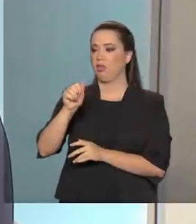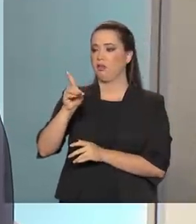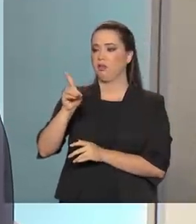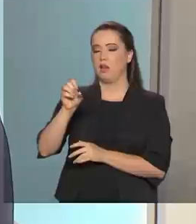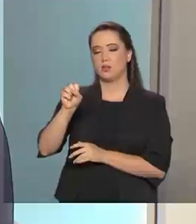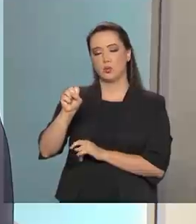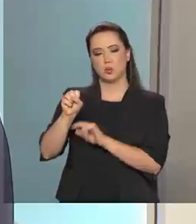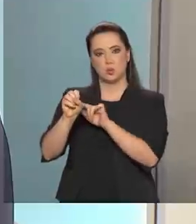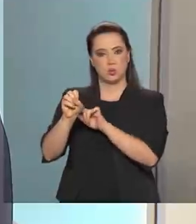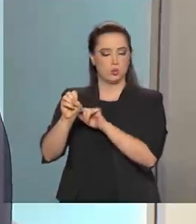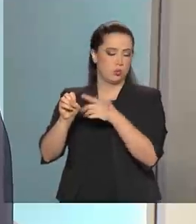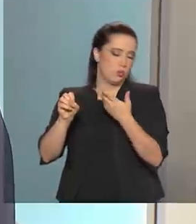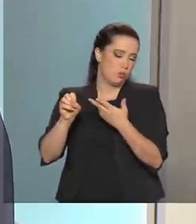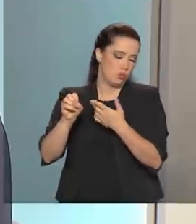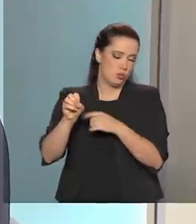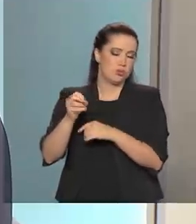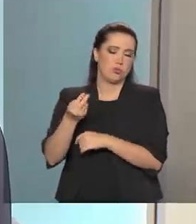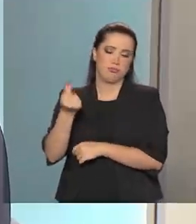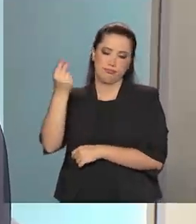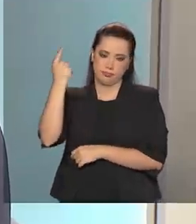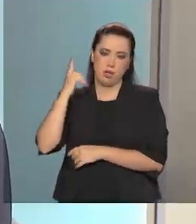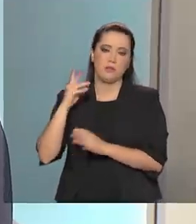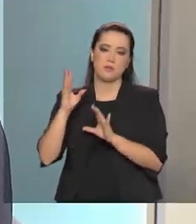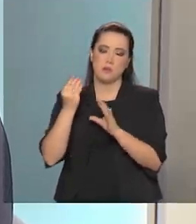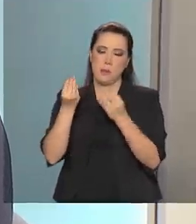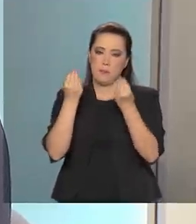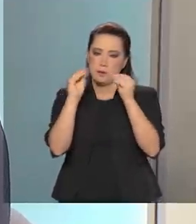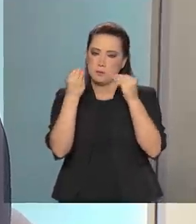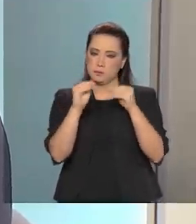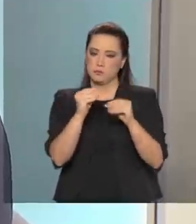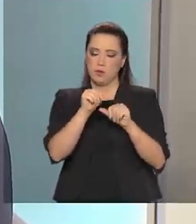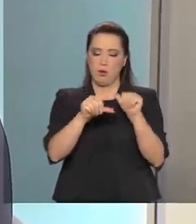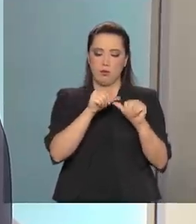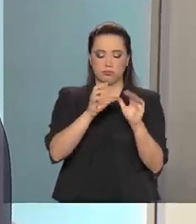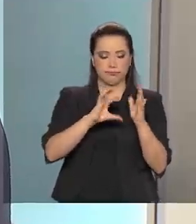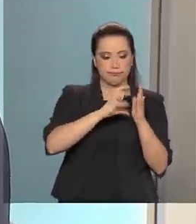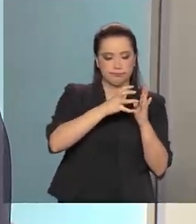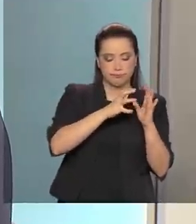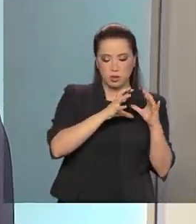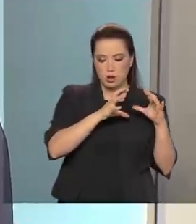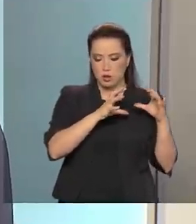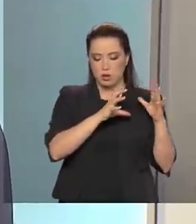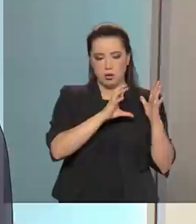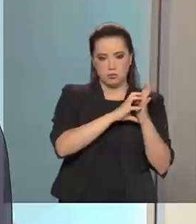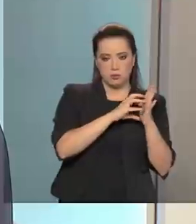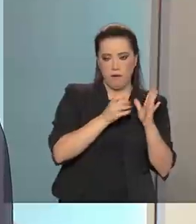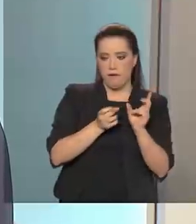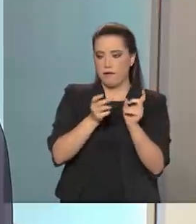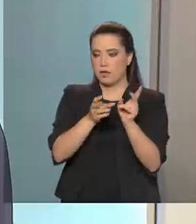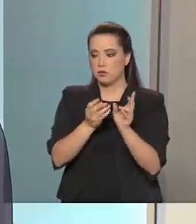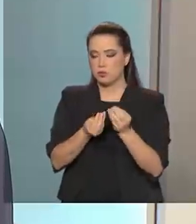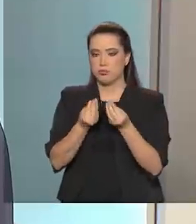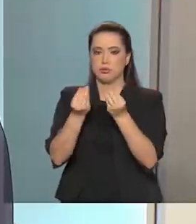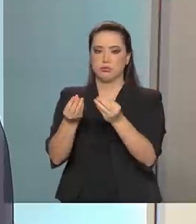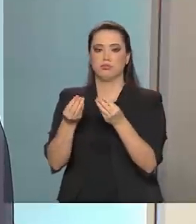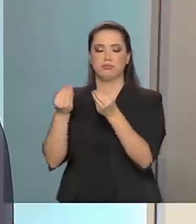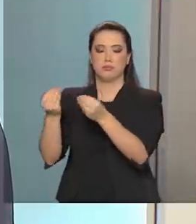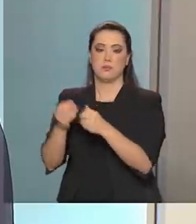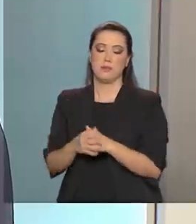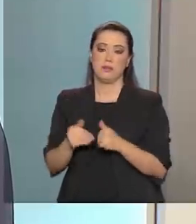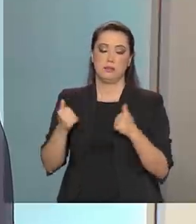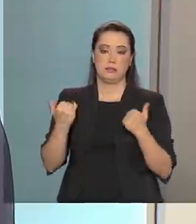eram compartilhados, armazenados, eram transferidos, dados comercializados. Então,